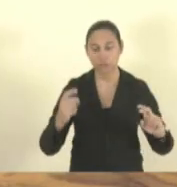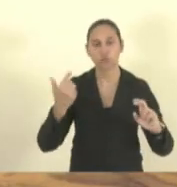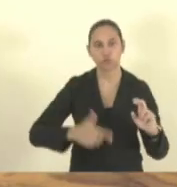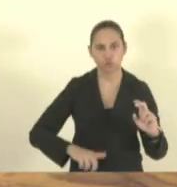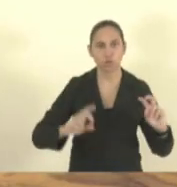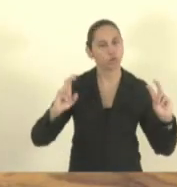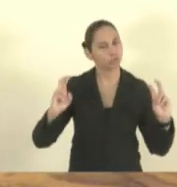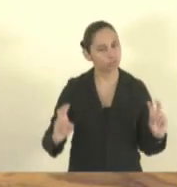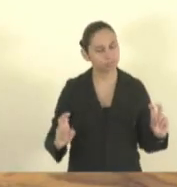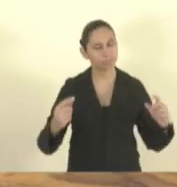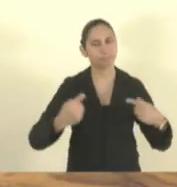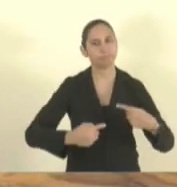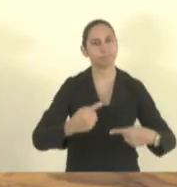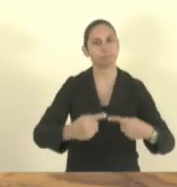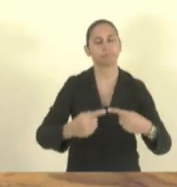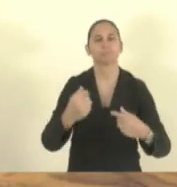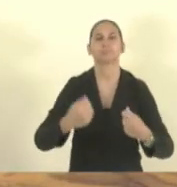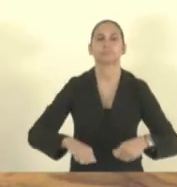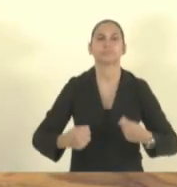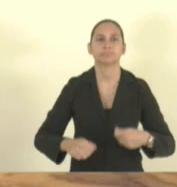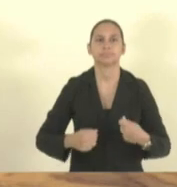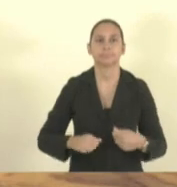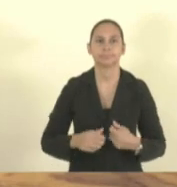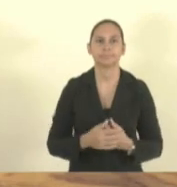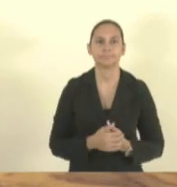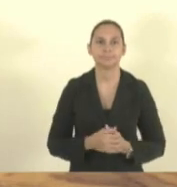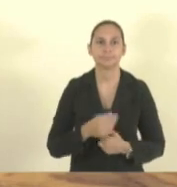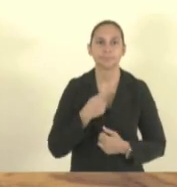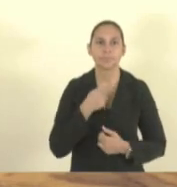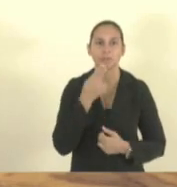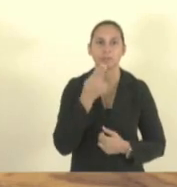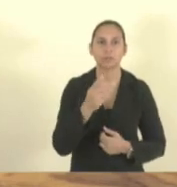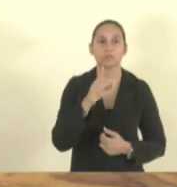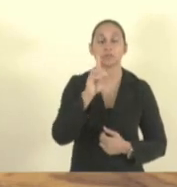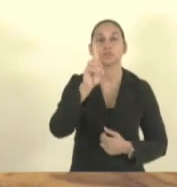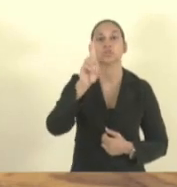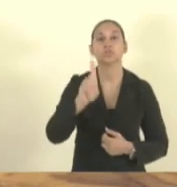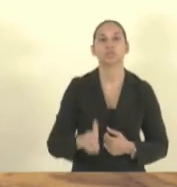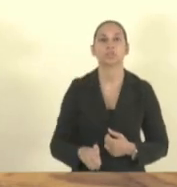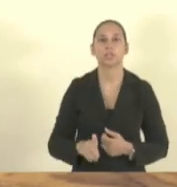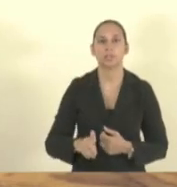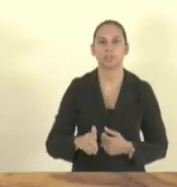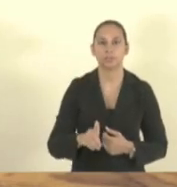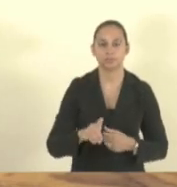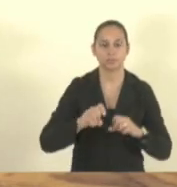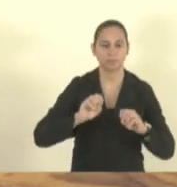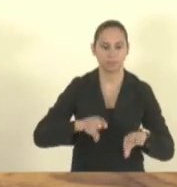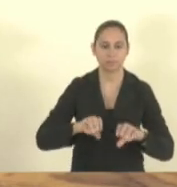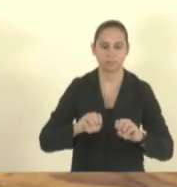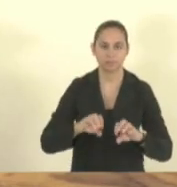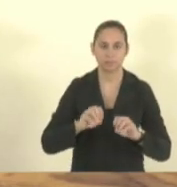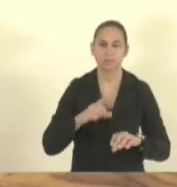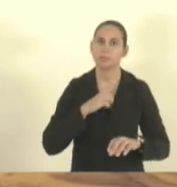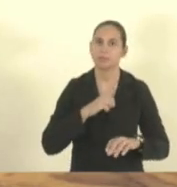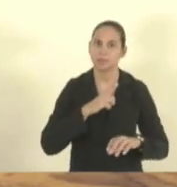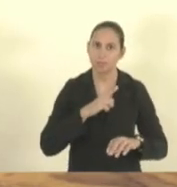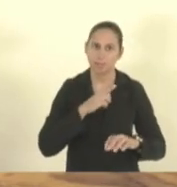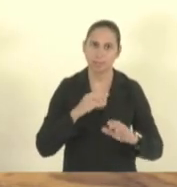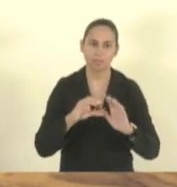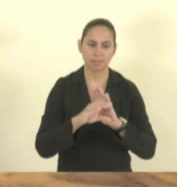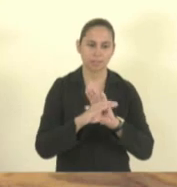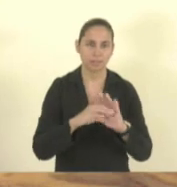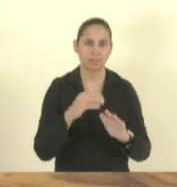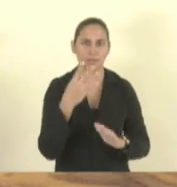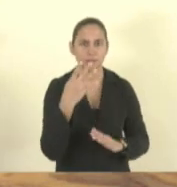E aí eu vou falar do direito à educação. Capítulo 4º da LBI, página